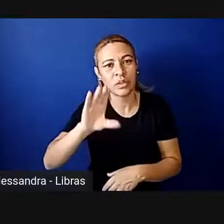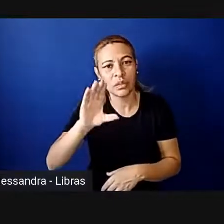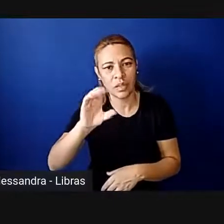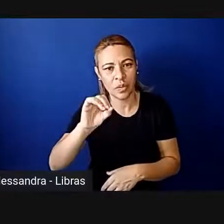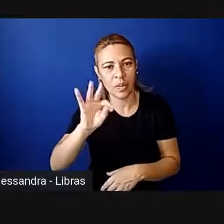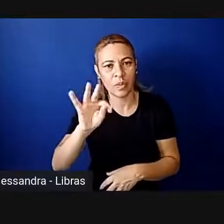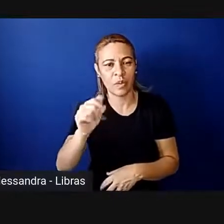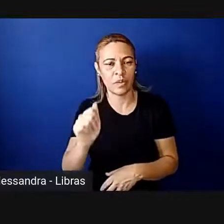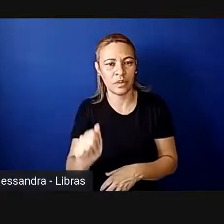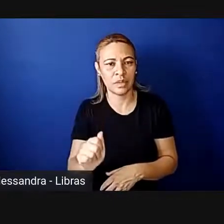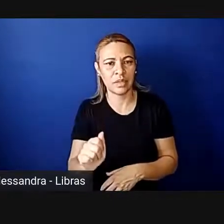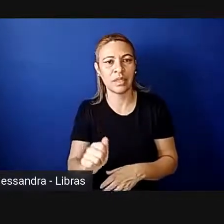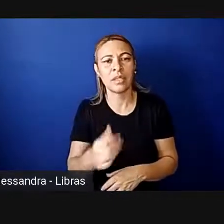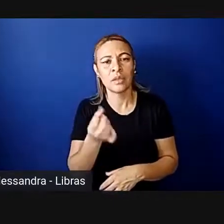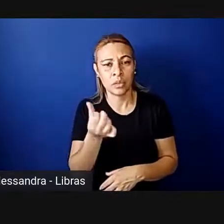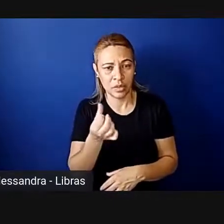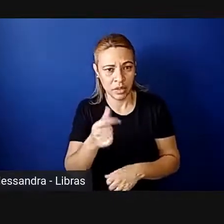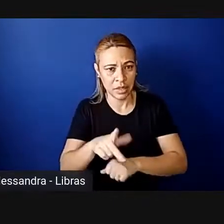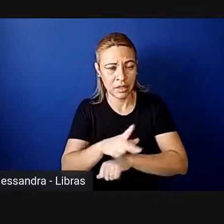desses 16,